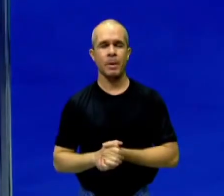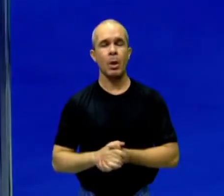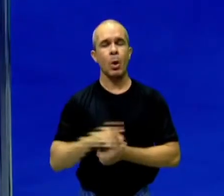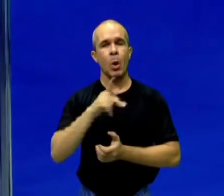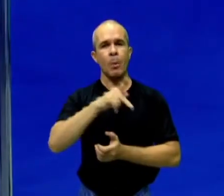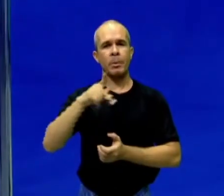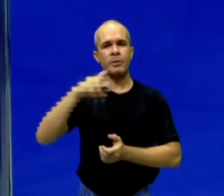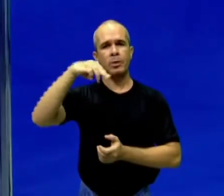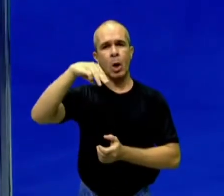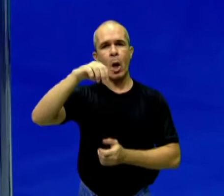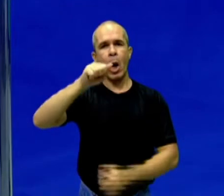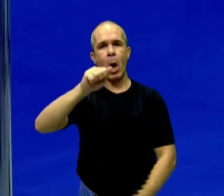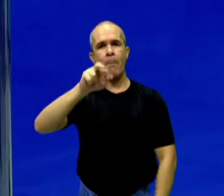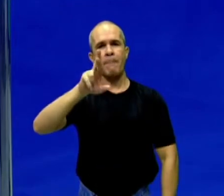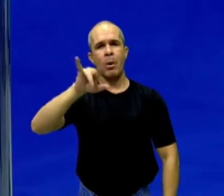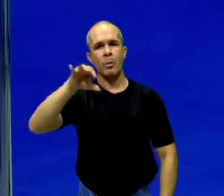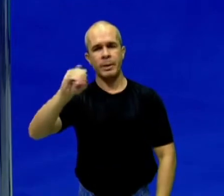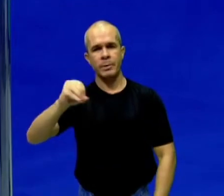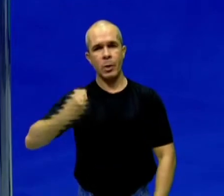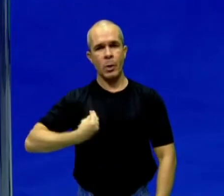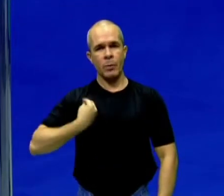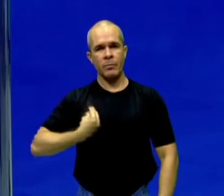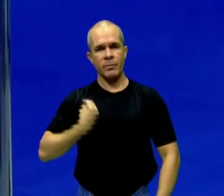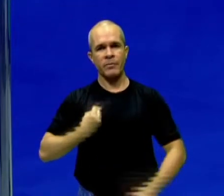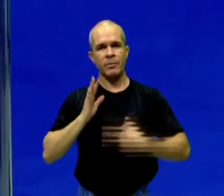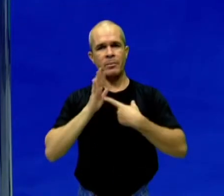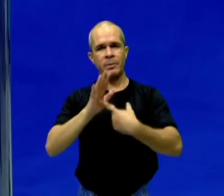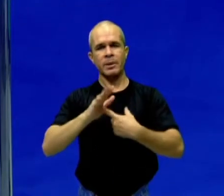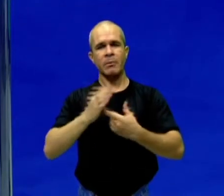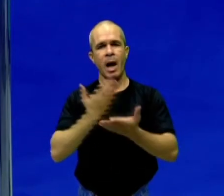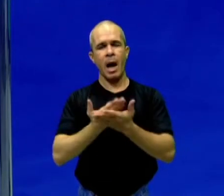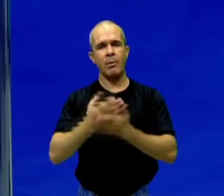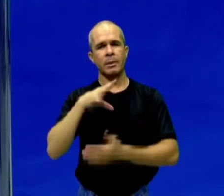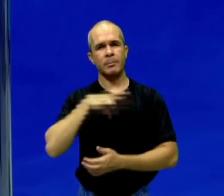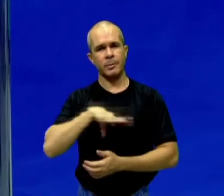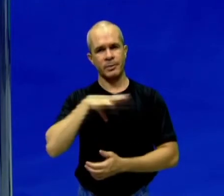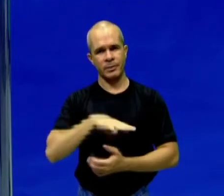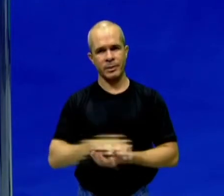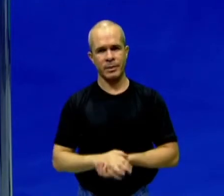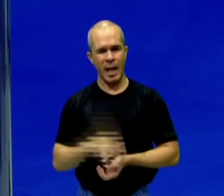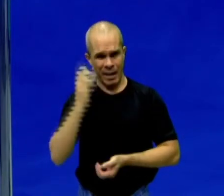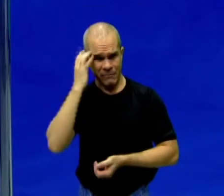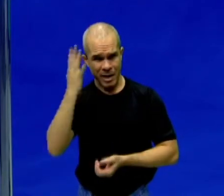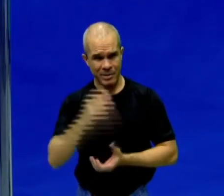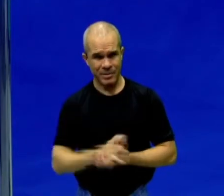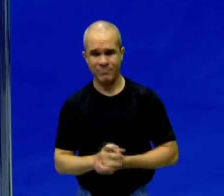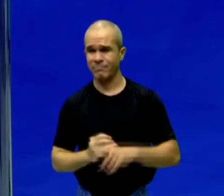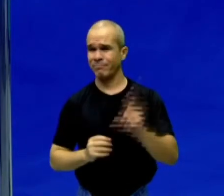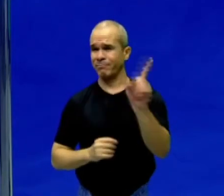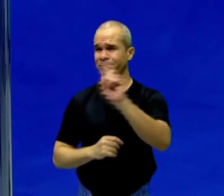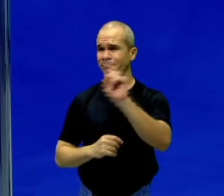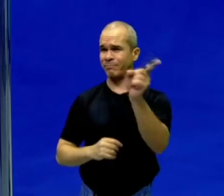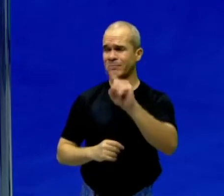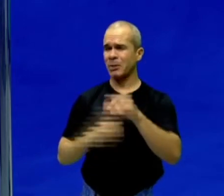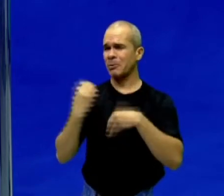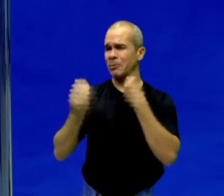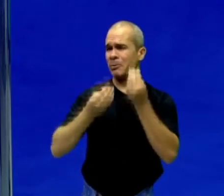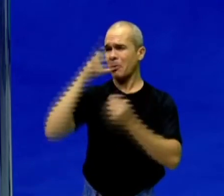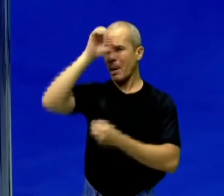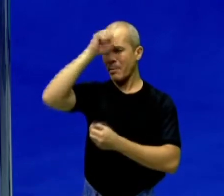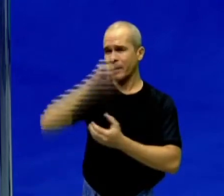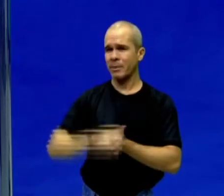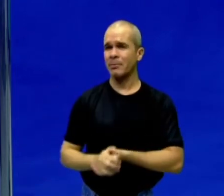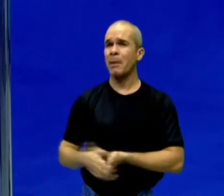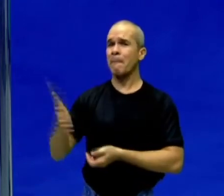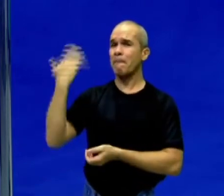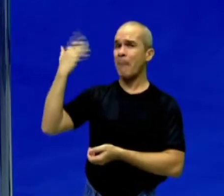está aqui ao vivo transmitindo uma aula para vocês de língua portuguesa. E isso é fácil? Não. Como que eu aprendi isso? Nos meus